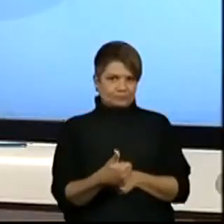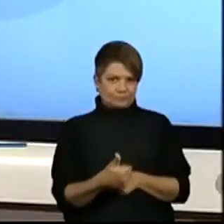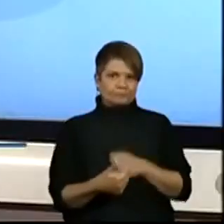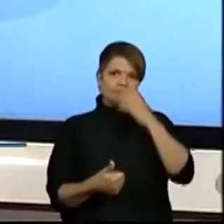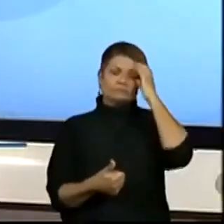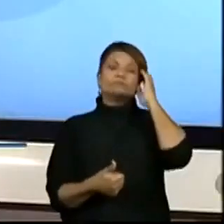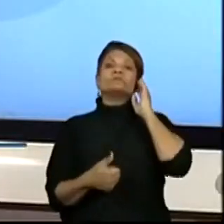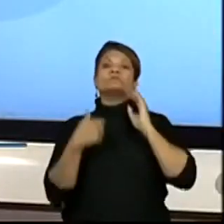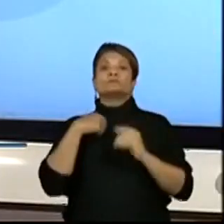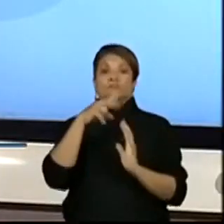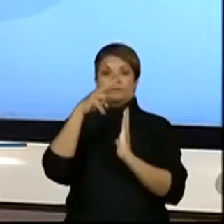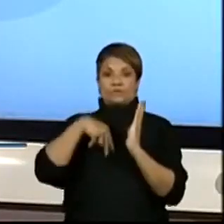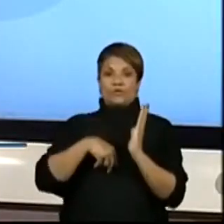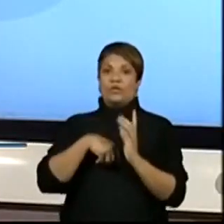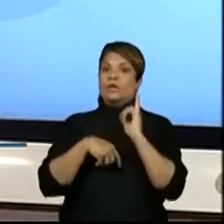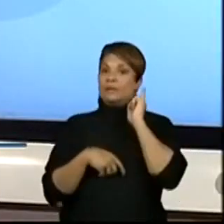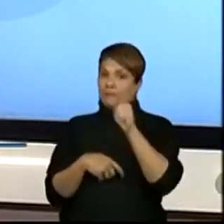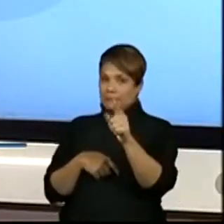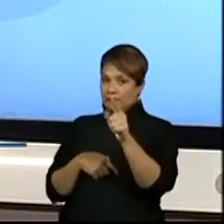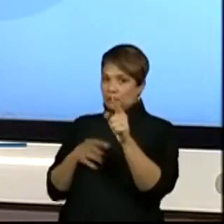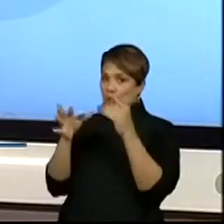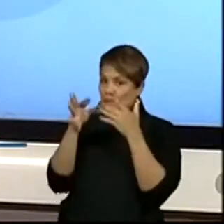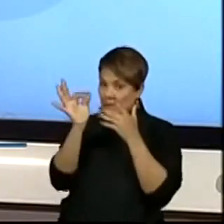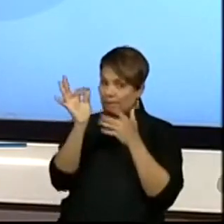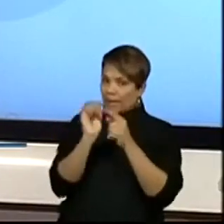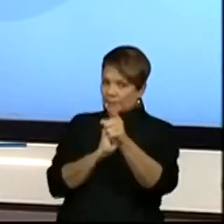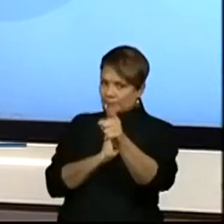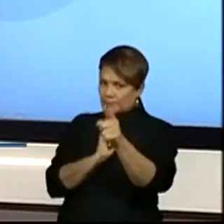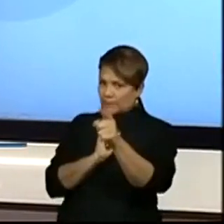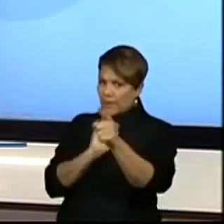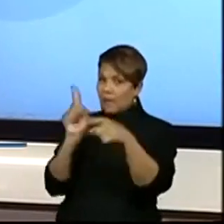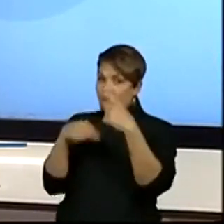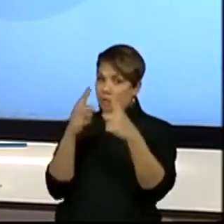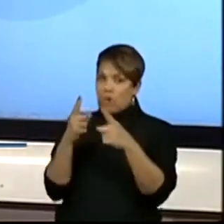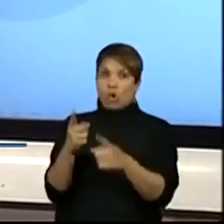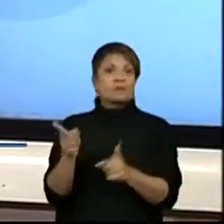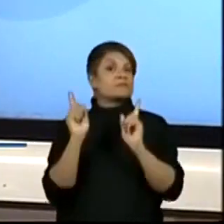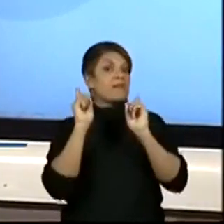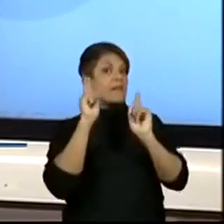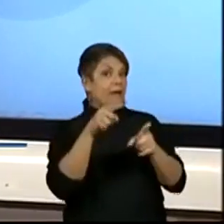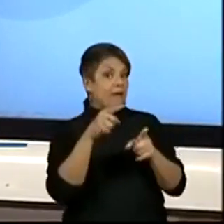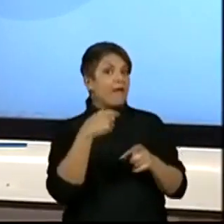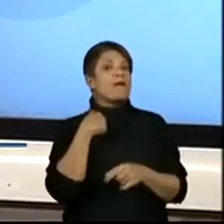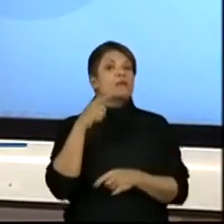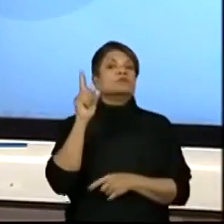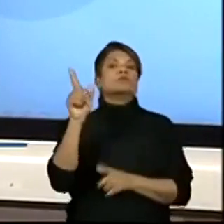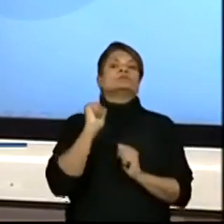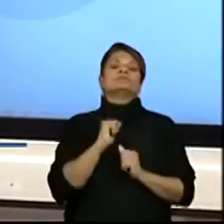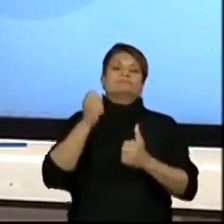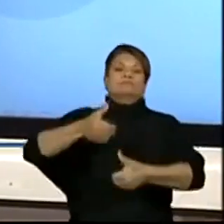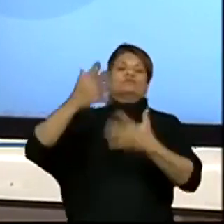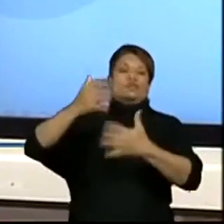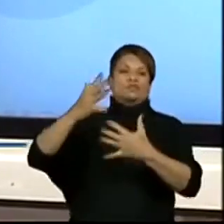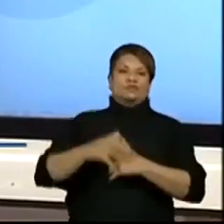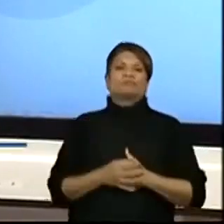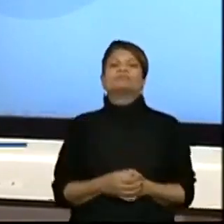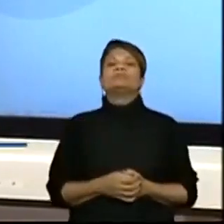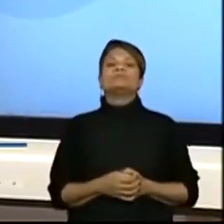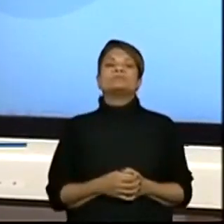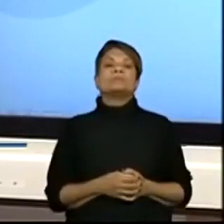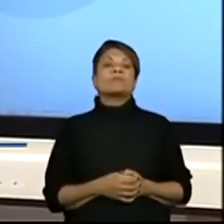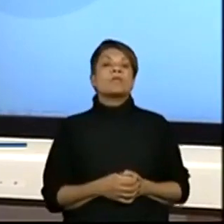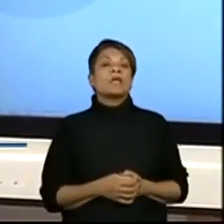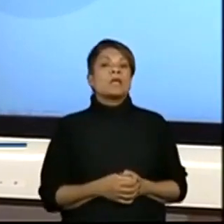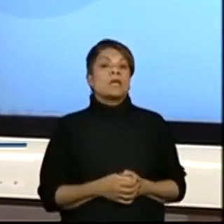vou ler aqui no detalhe para vocês e aí eu jogo a resposta para o chat. Vamos lá, o nosso